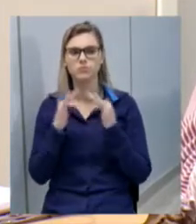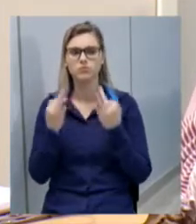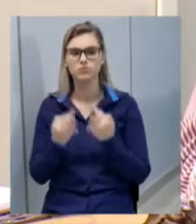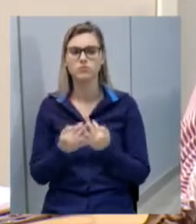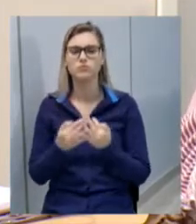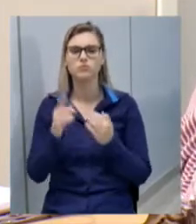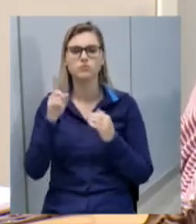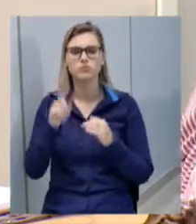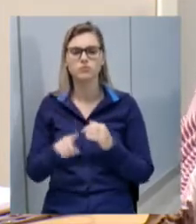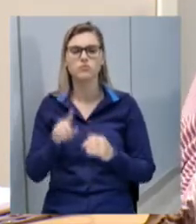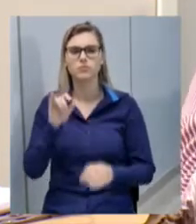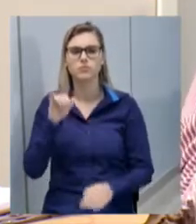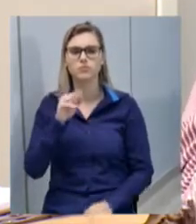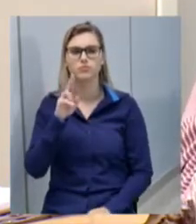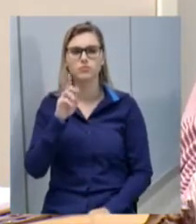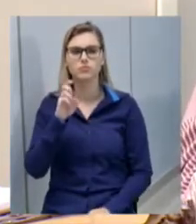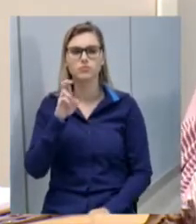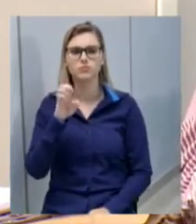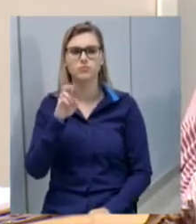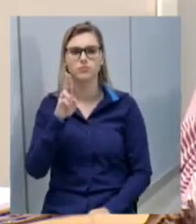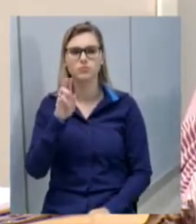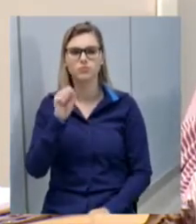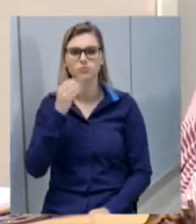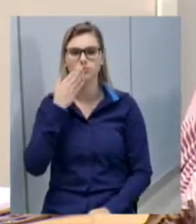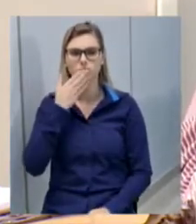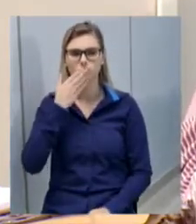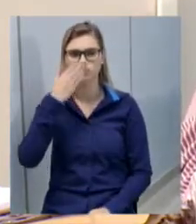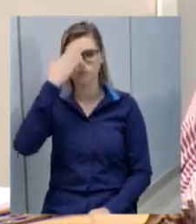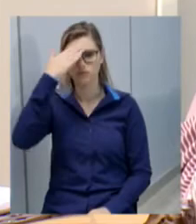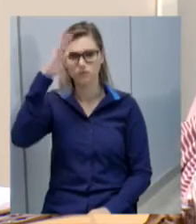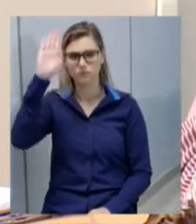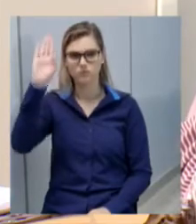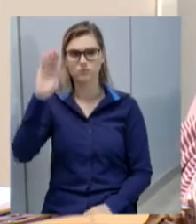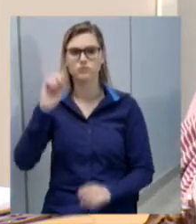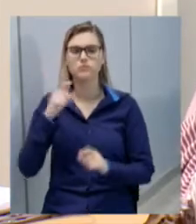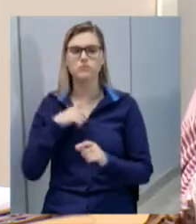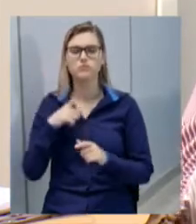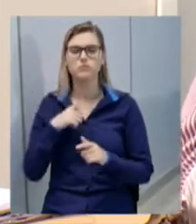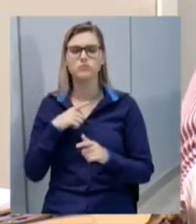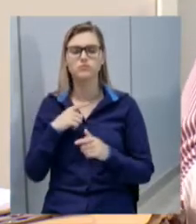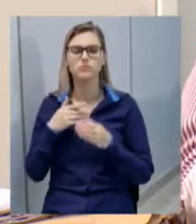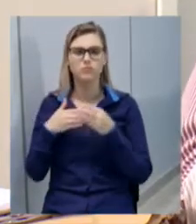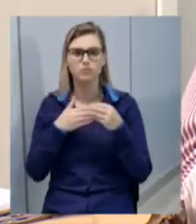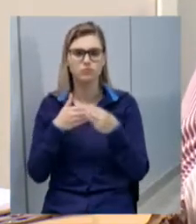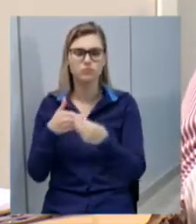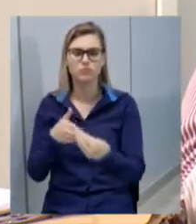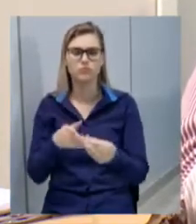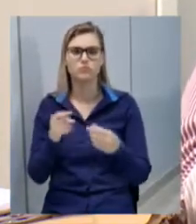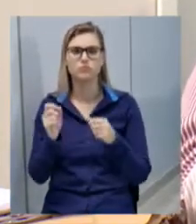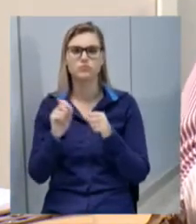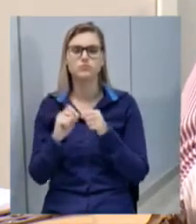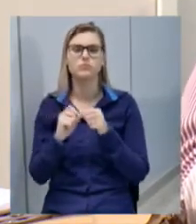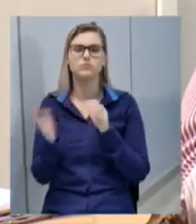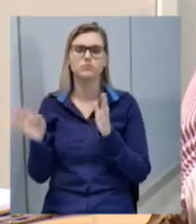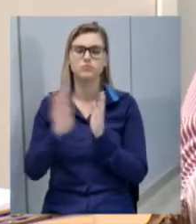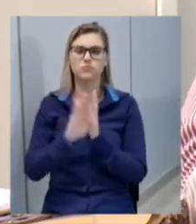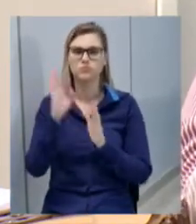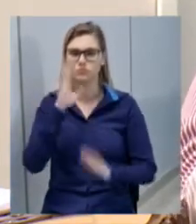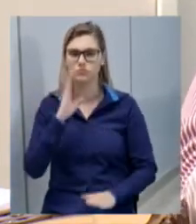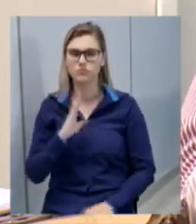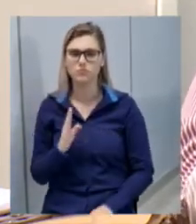descendente de judeus e tinha uma perseguição lá na Alemanha eles acabaram vindo para o Brasil e se